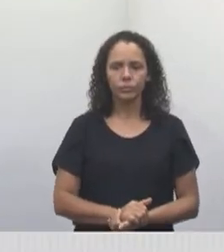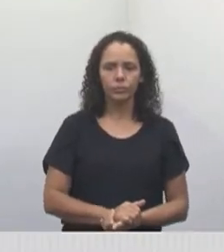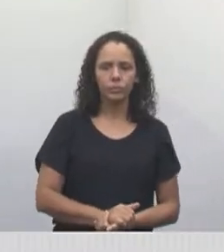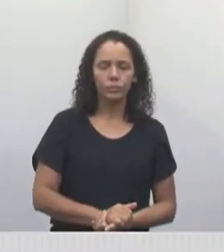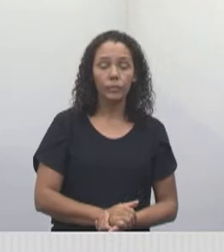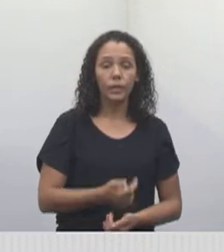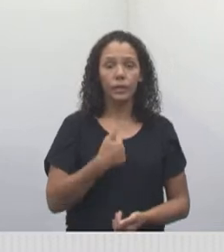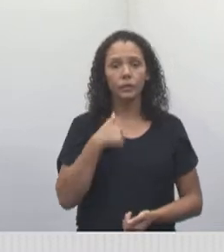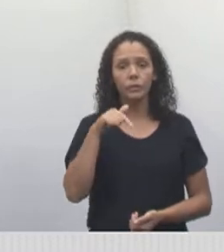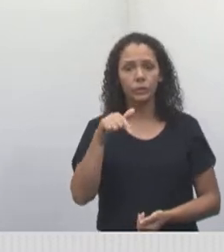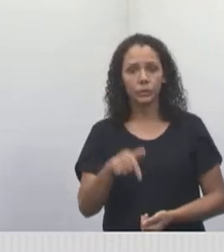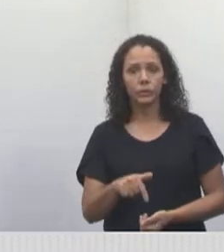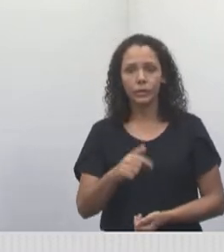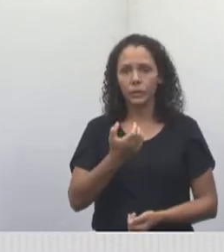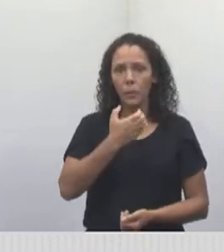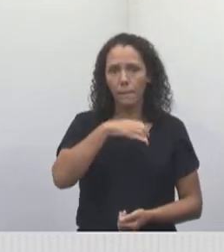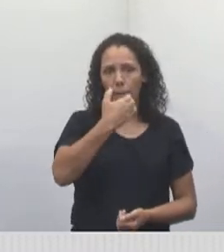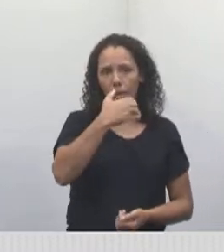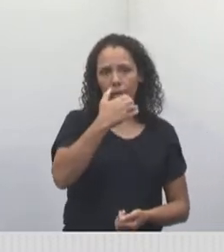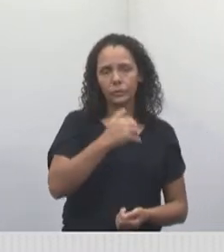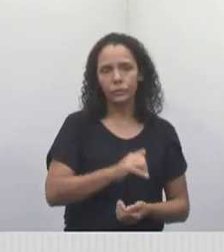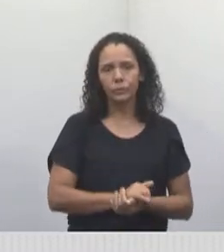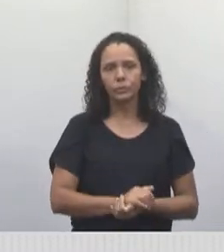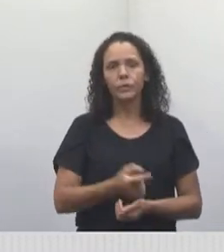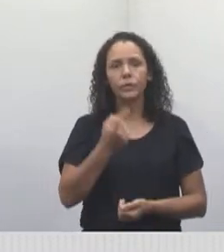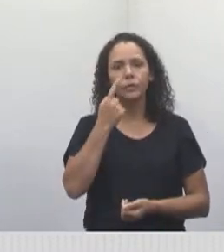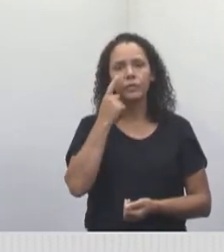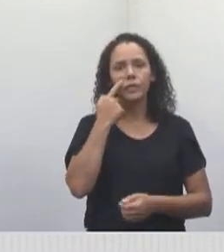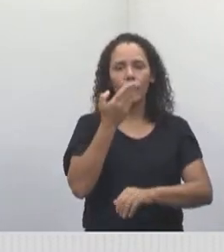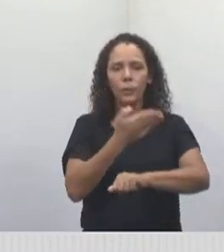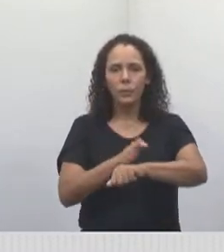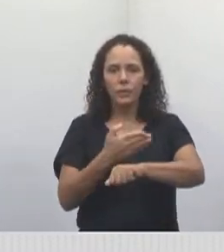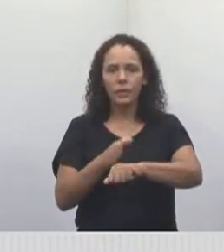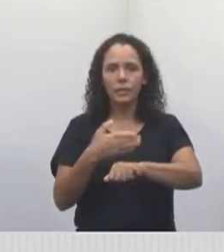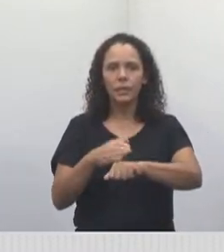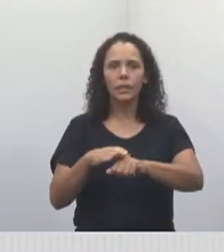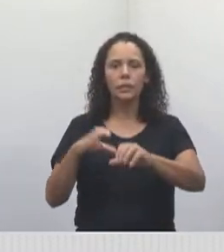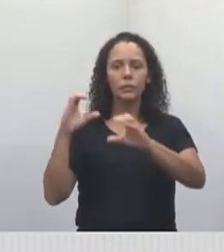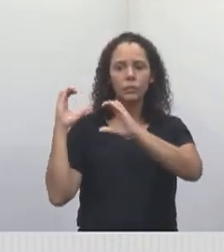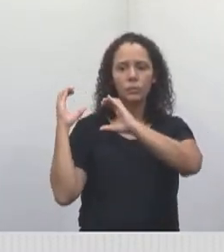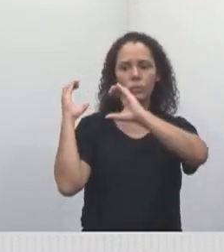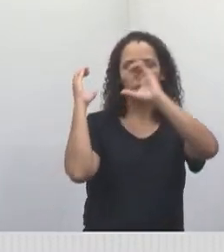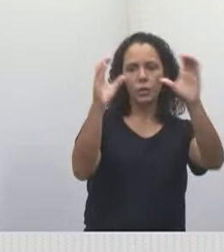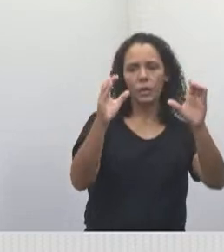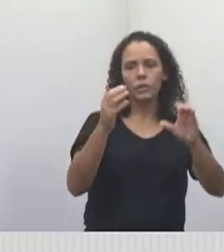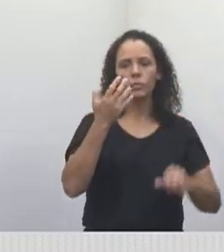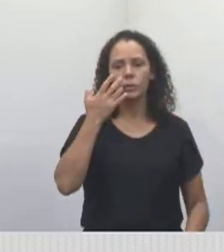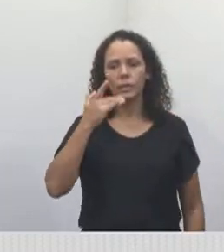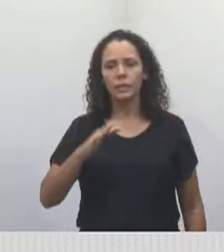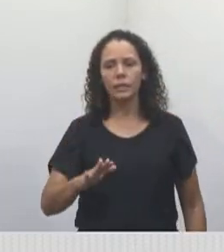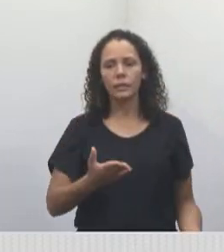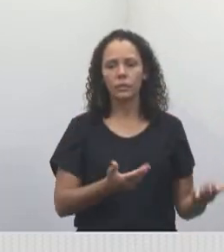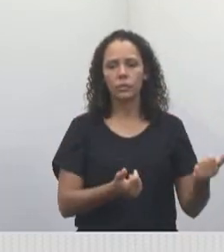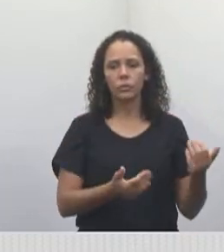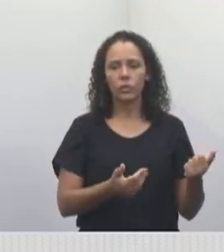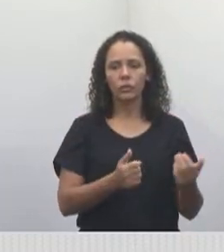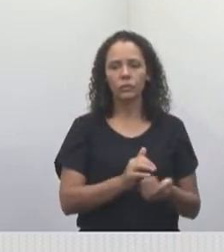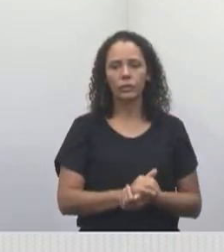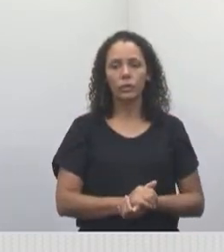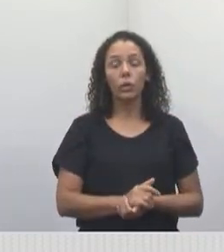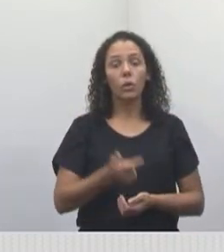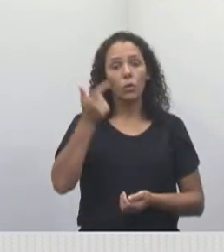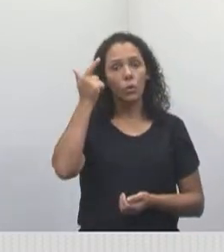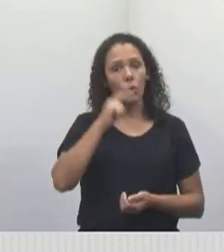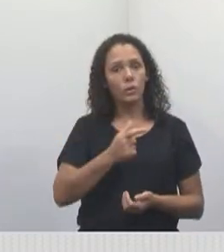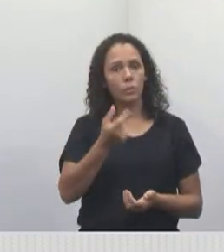Olha, estou no Educar Mais Paraíso aqui hoje e vim acompanhar o treino de handball das nossas crianças e dos nossos jovens. Nosso mandato é conseguir uma verba